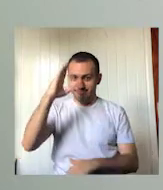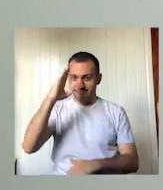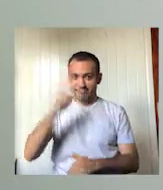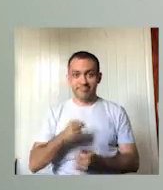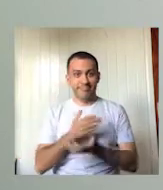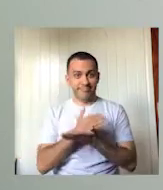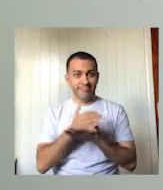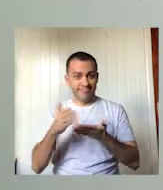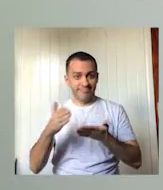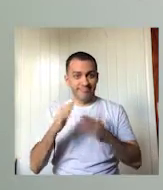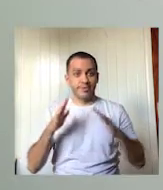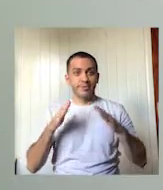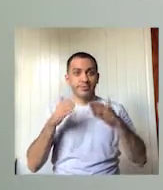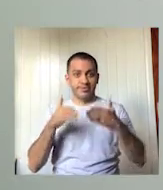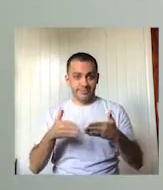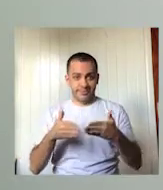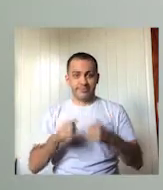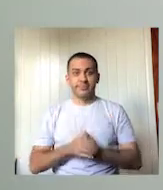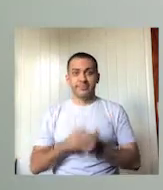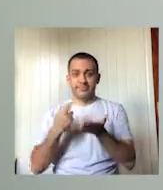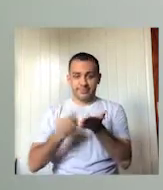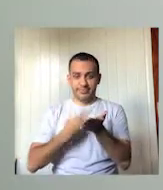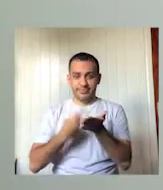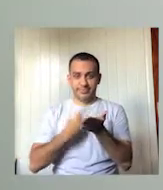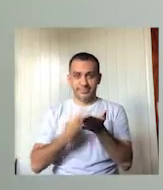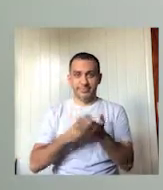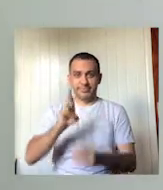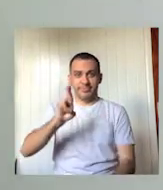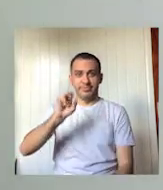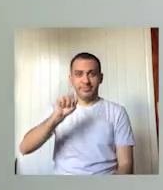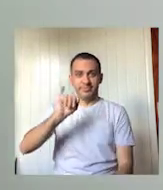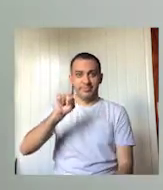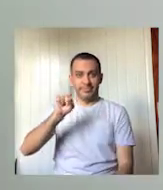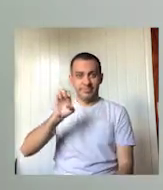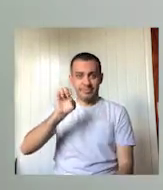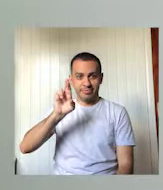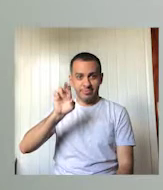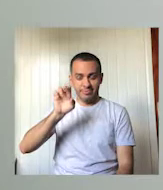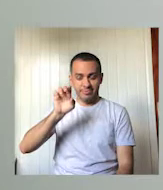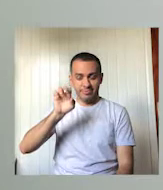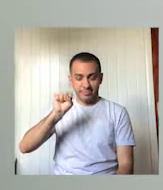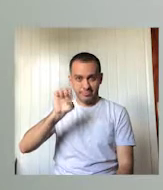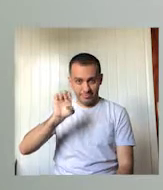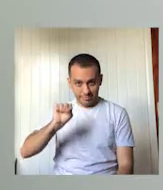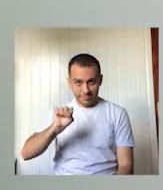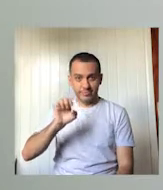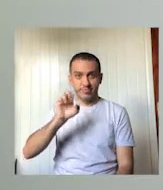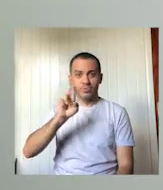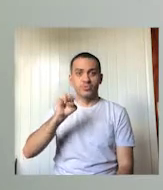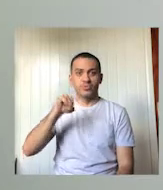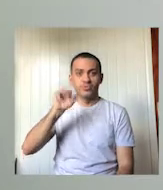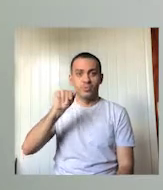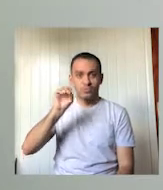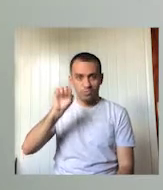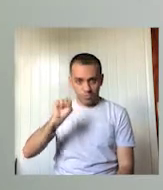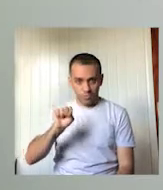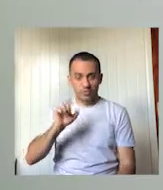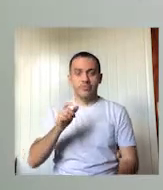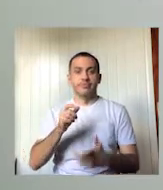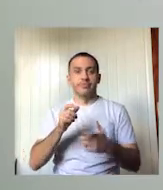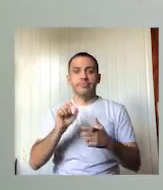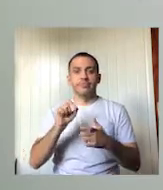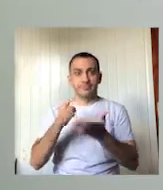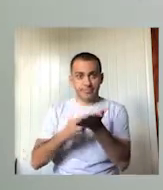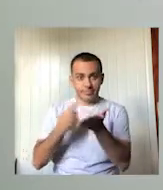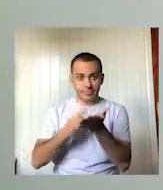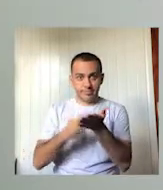Universidade. Vamos lá? Nós começamos falando sobre a revista Raízes e Rumos. A revista da Universidade Federal do Estado do